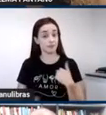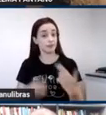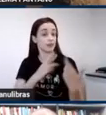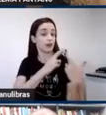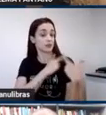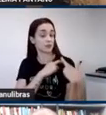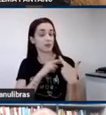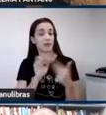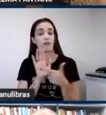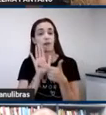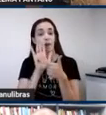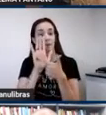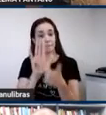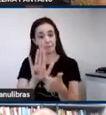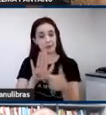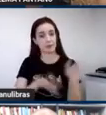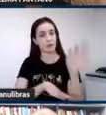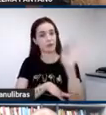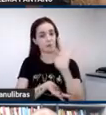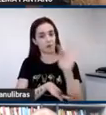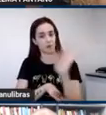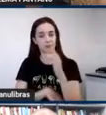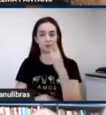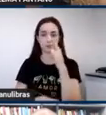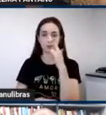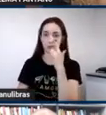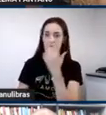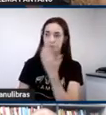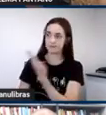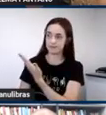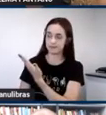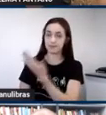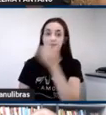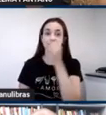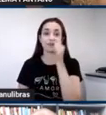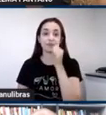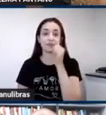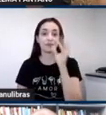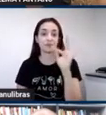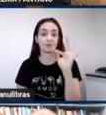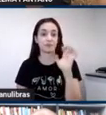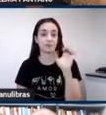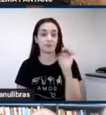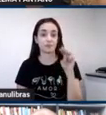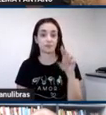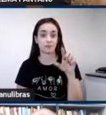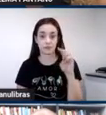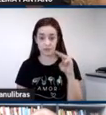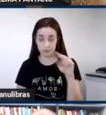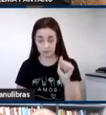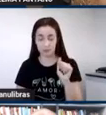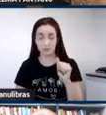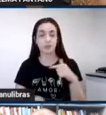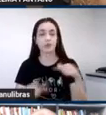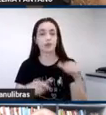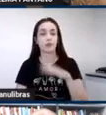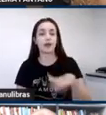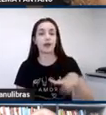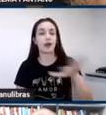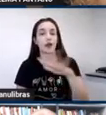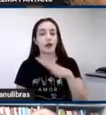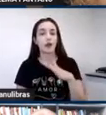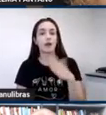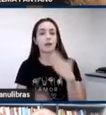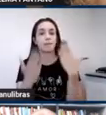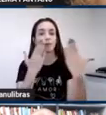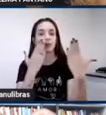oficialmente. Então, a Thelma Pantano é fonoaudióloga e psicopedagoga de serviço de psiquiatria infantil do Hospital das